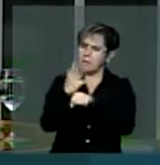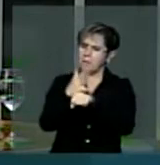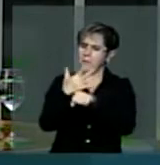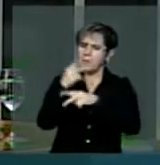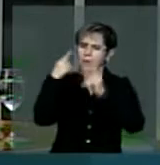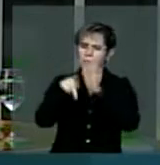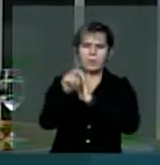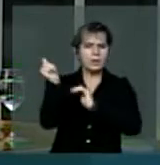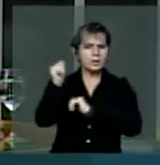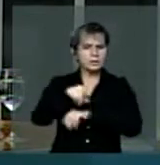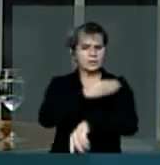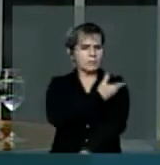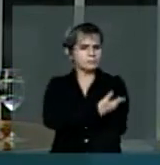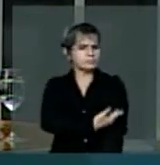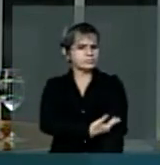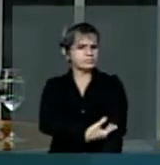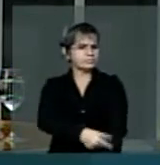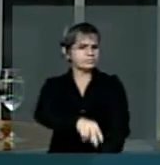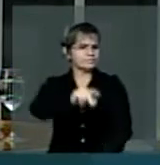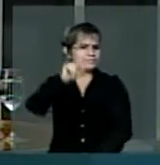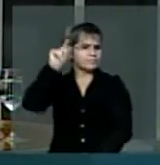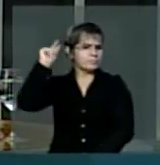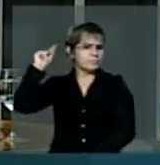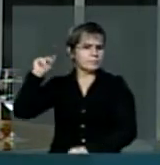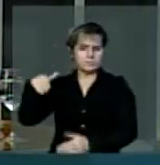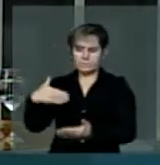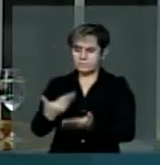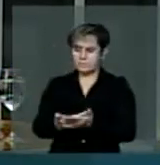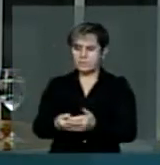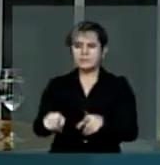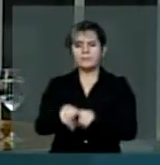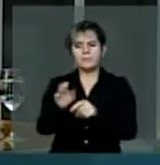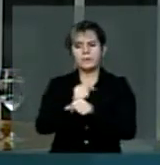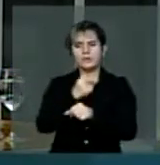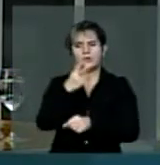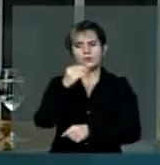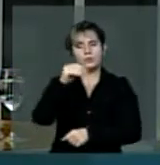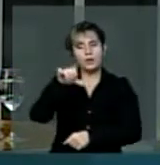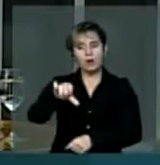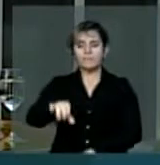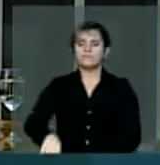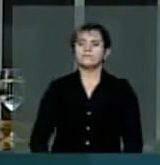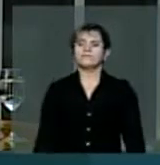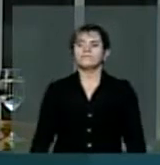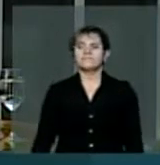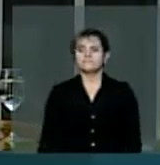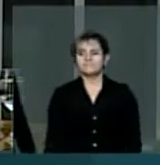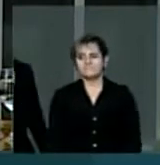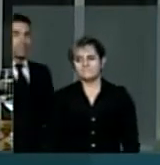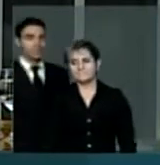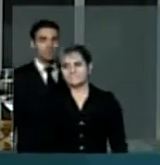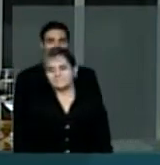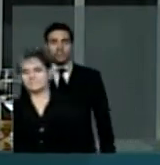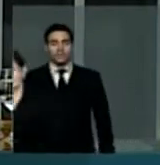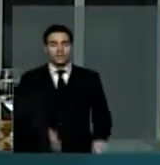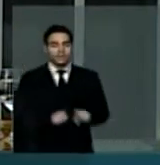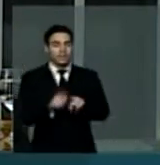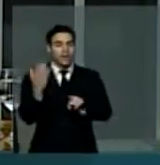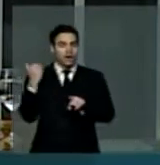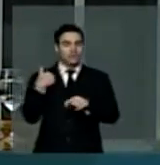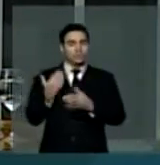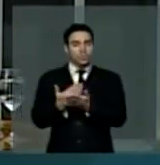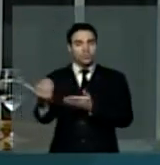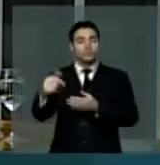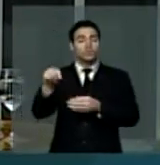mais conservadoras. Foi assim em 2009, quando no processo de eleições diretas, no